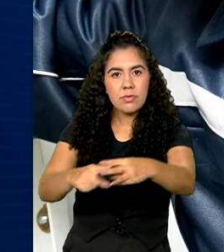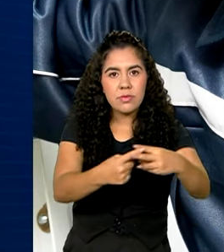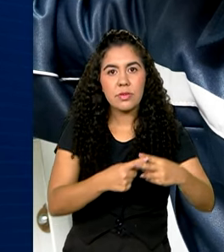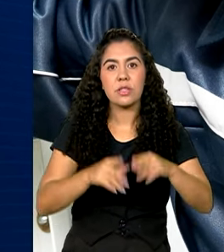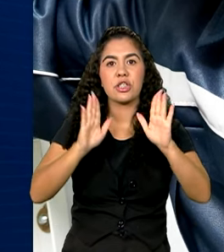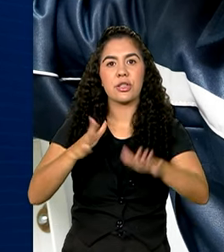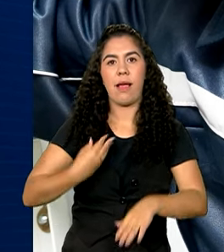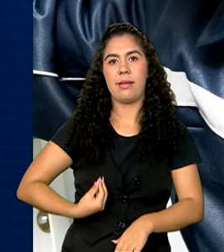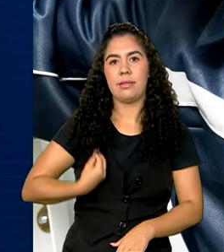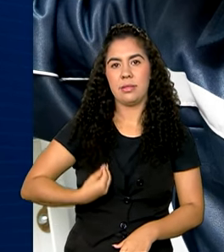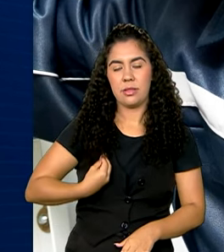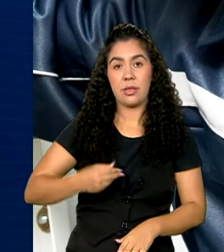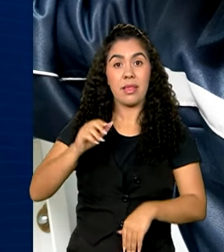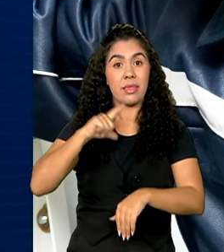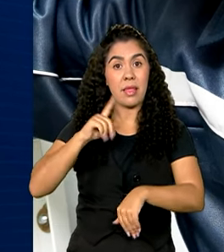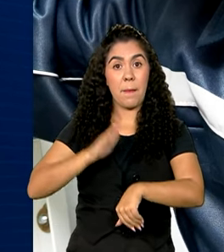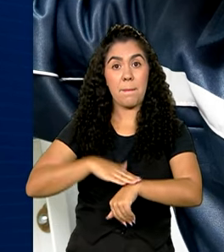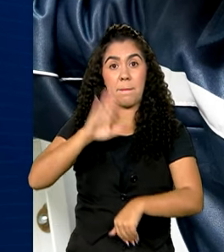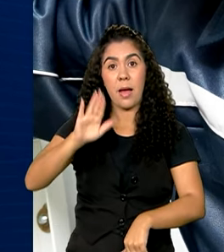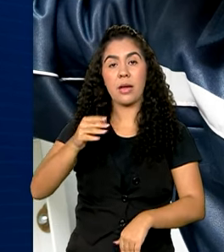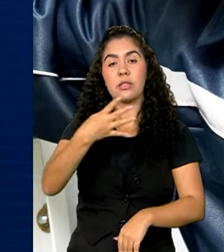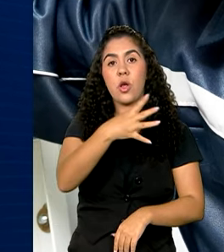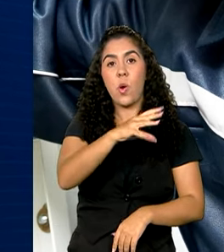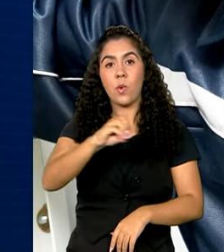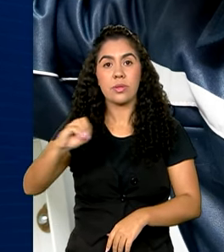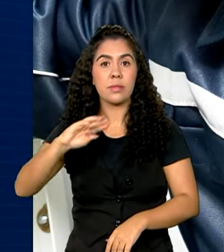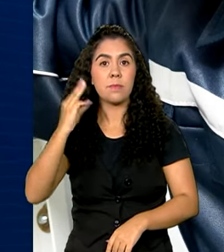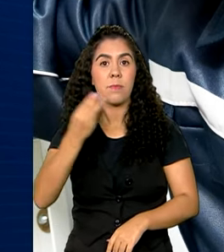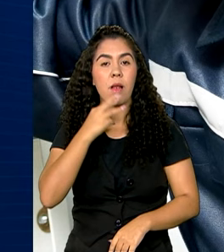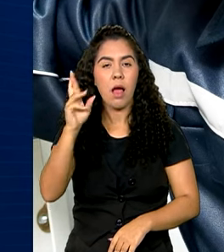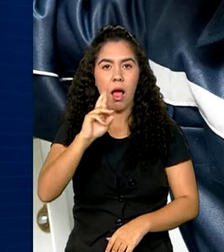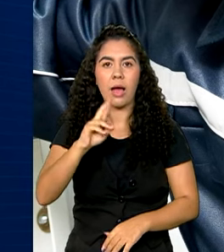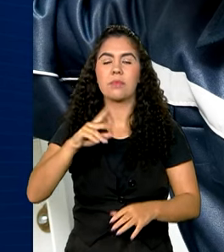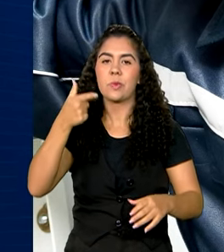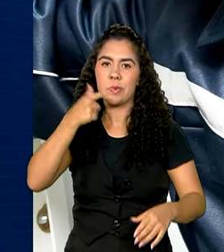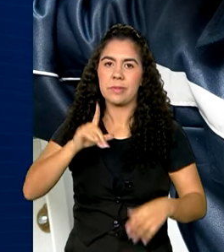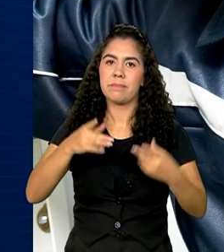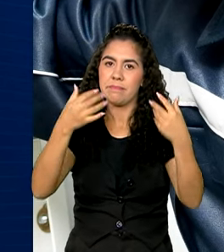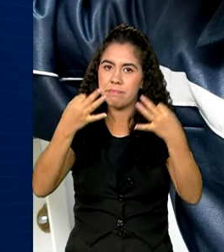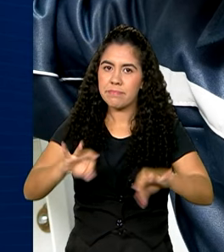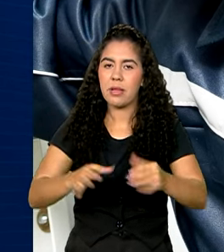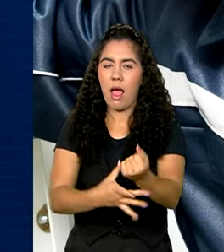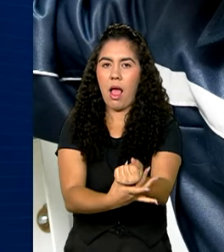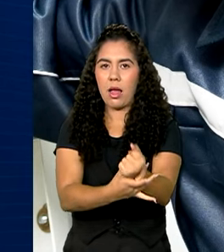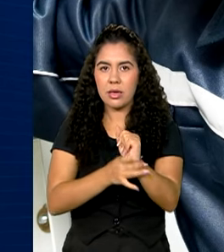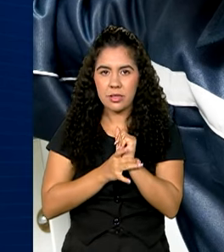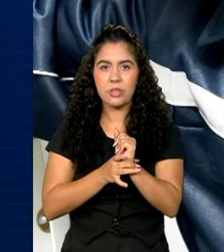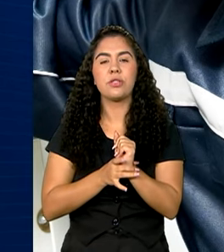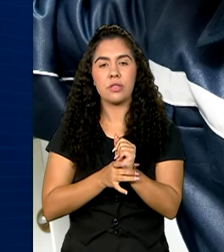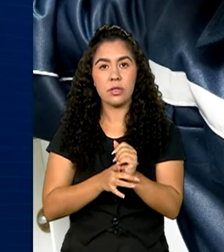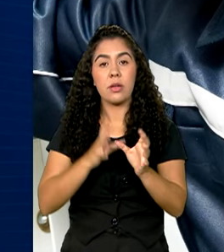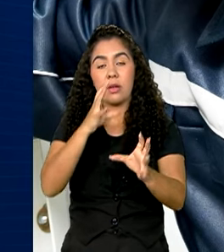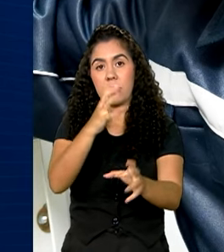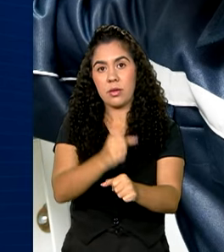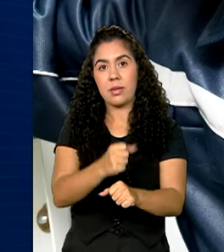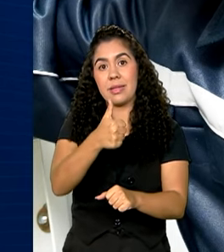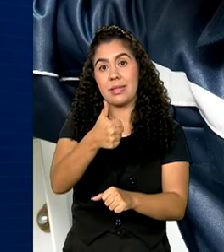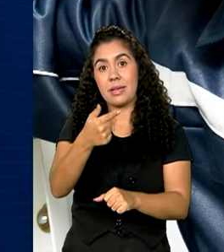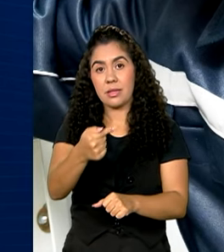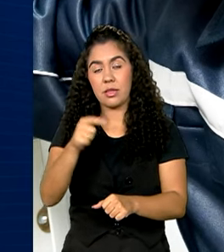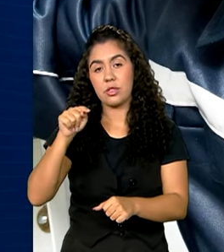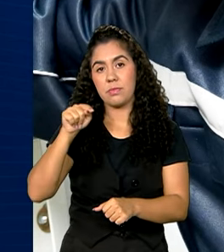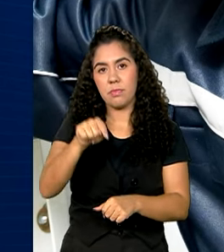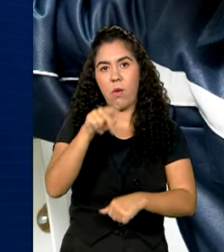São mais de 440 milhões de reais que vão garantir a abertura de quase 17 mil vagas